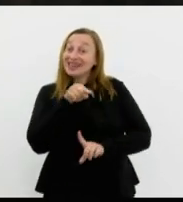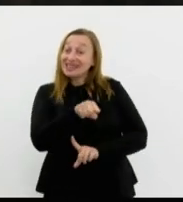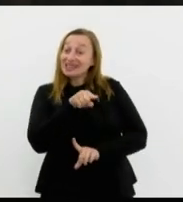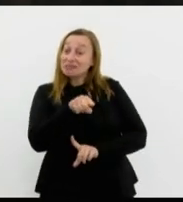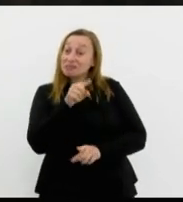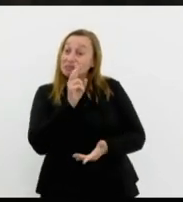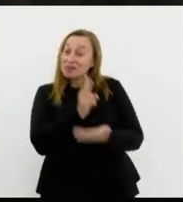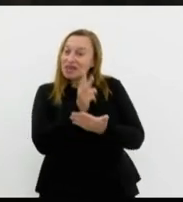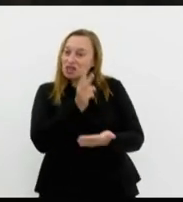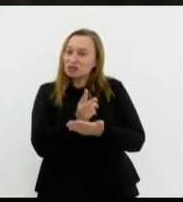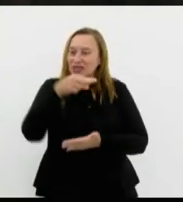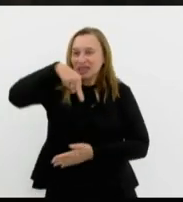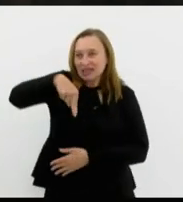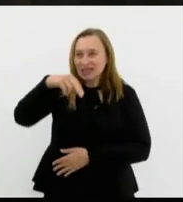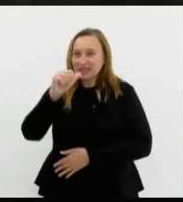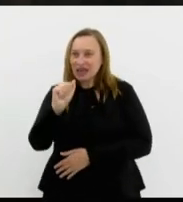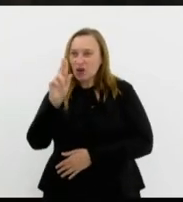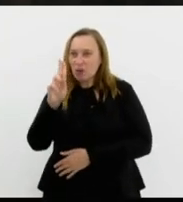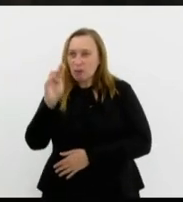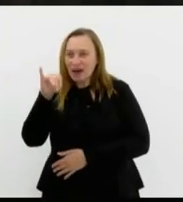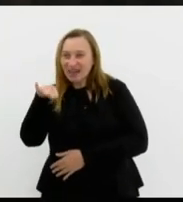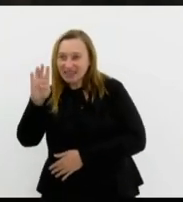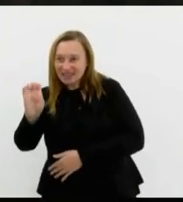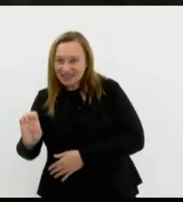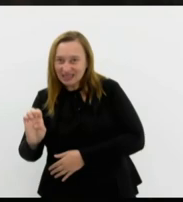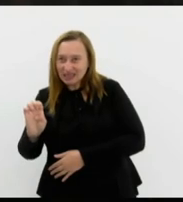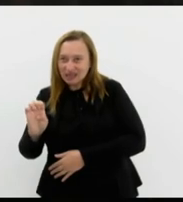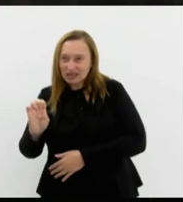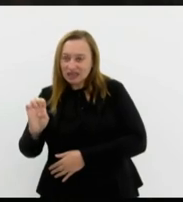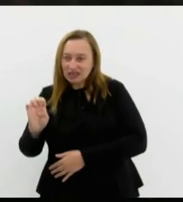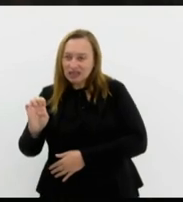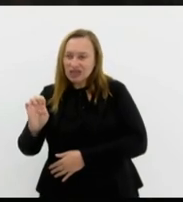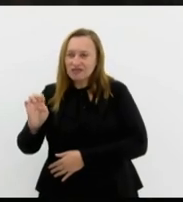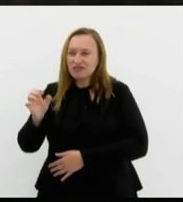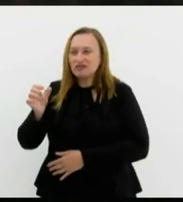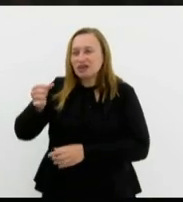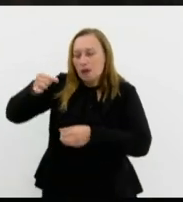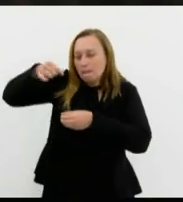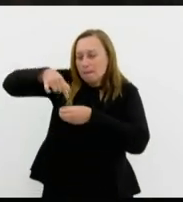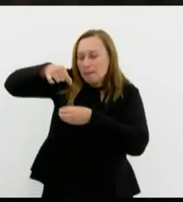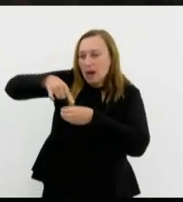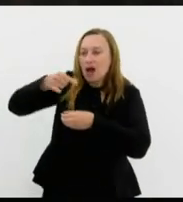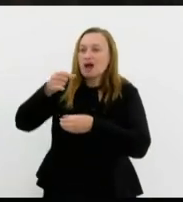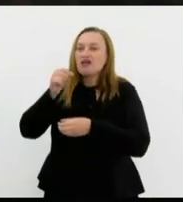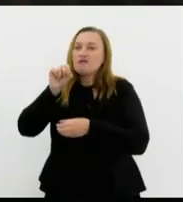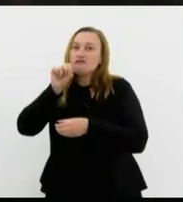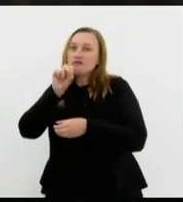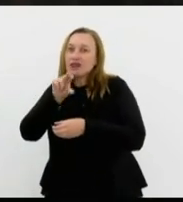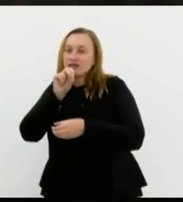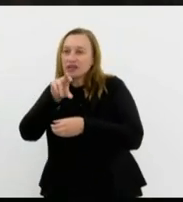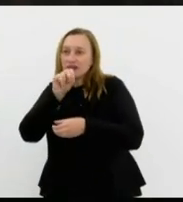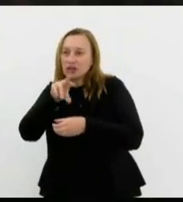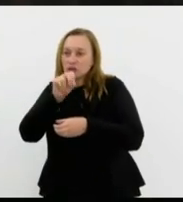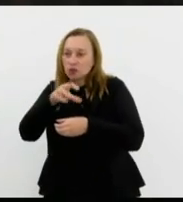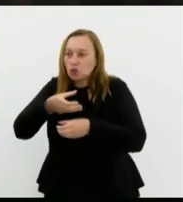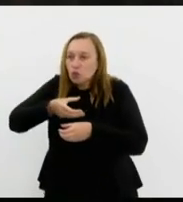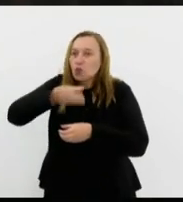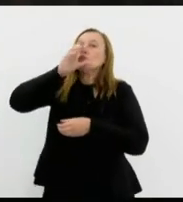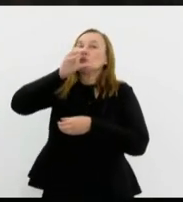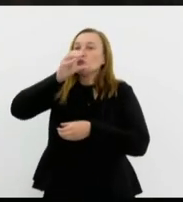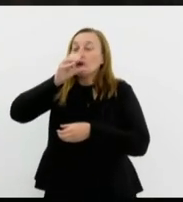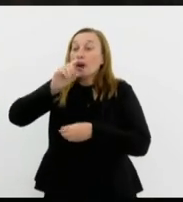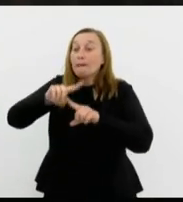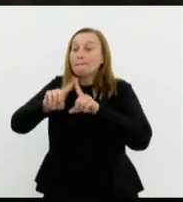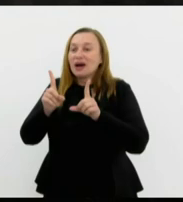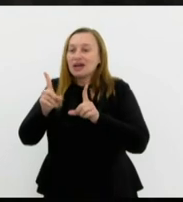sido envenenado pelo Putin e sobreviveu mas